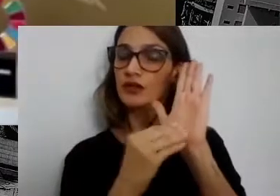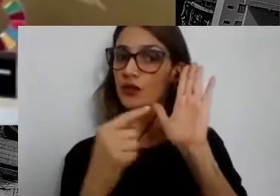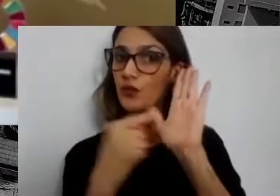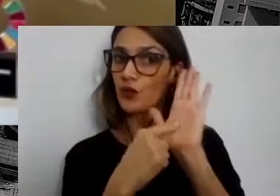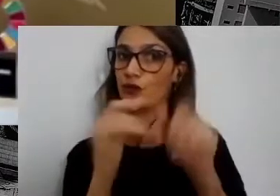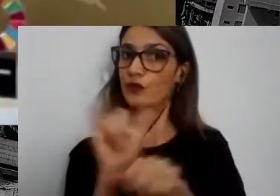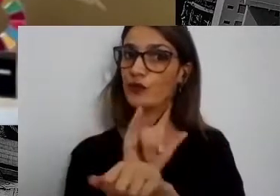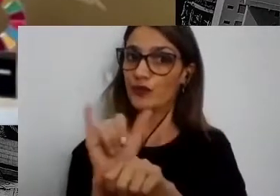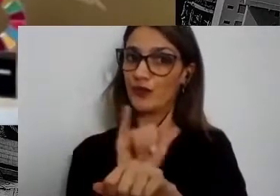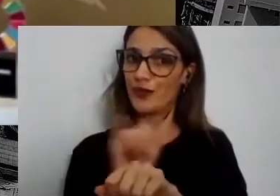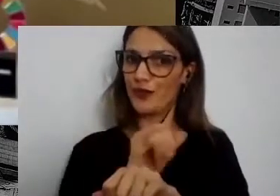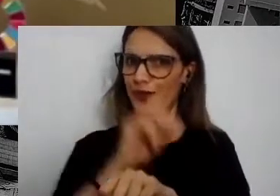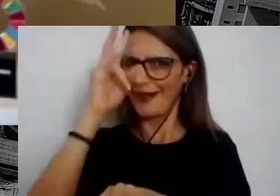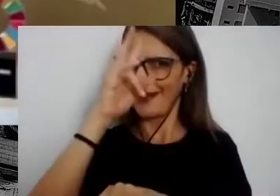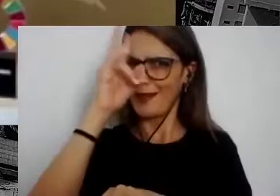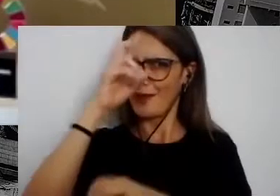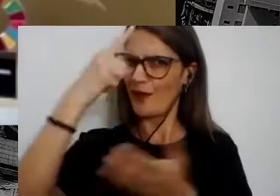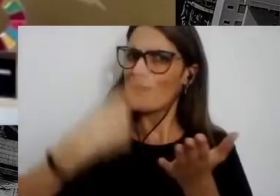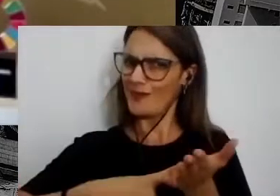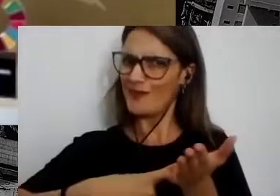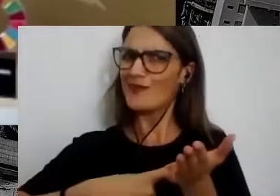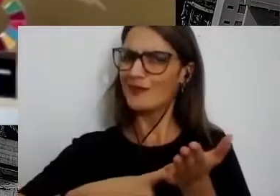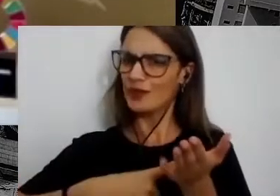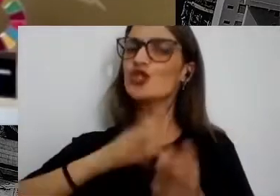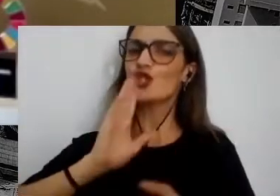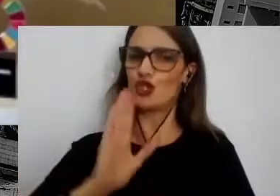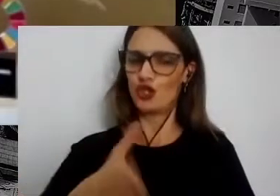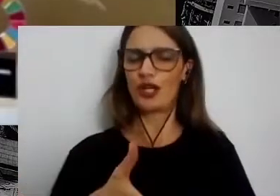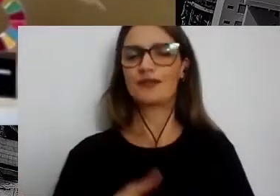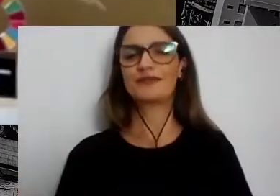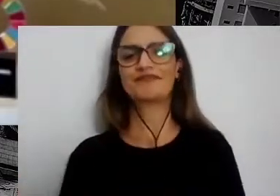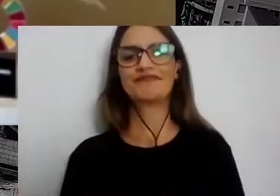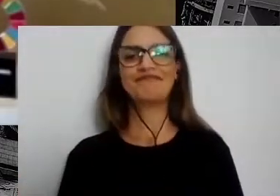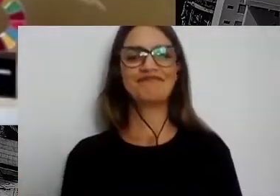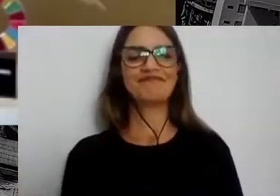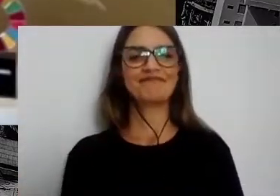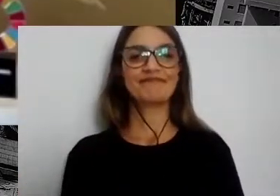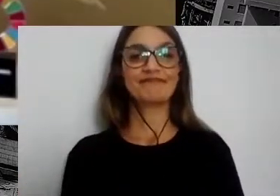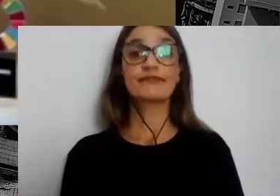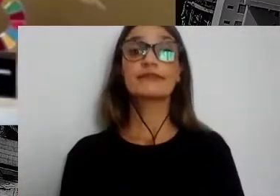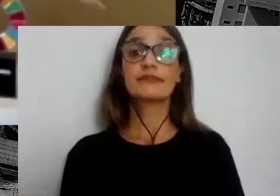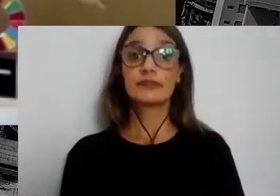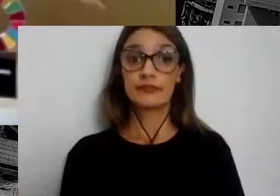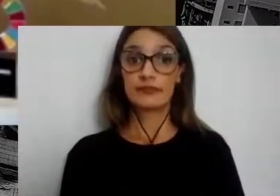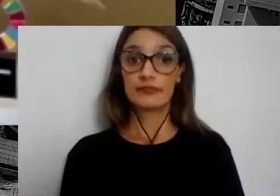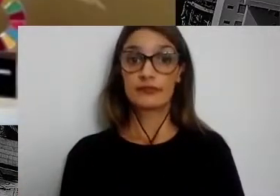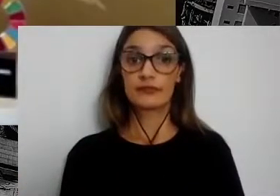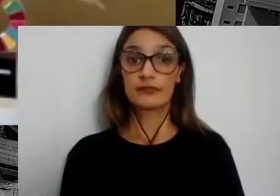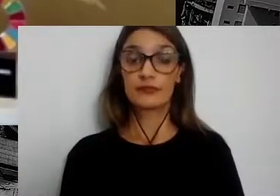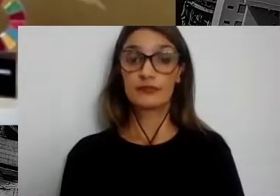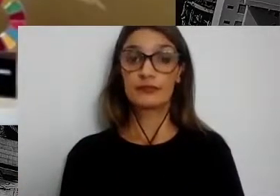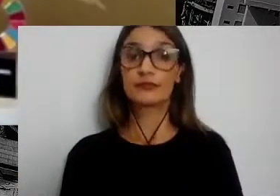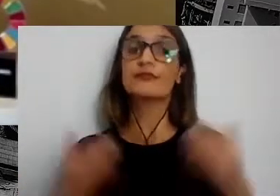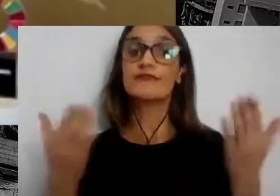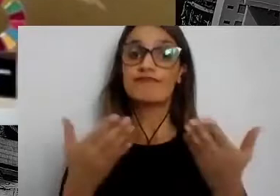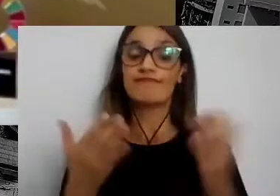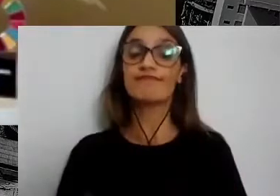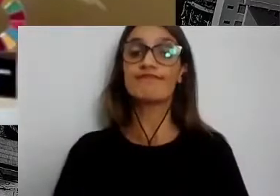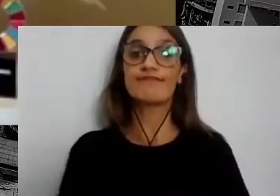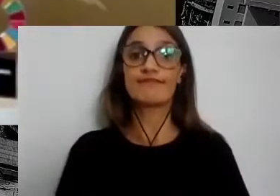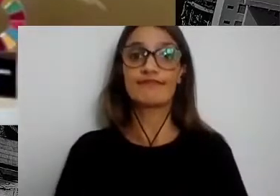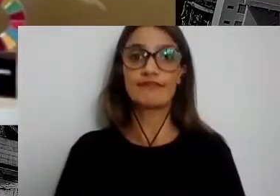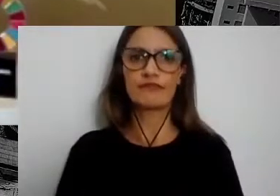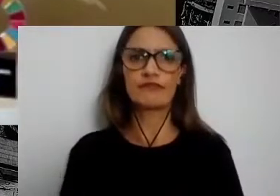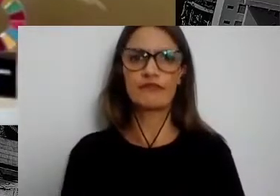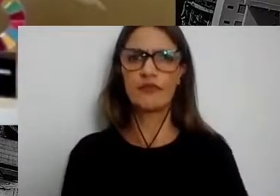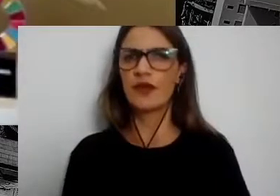você se lembrar desse compromisso que já está marcado com a gente, tá bom? Bom, a gente vai agora, eu quero fazer uma pergunta